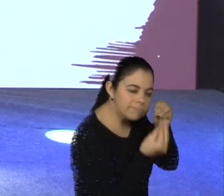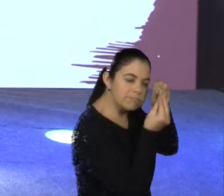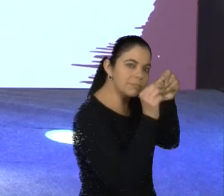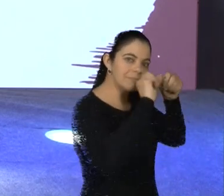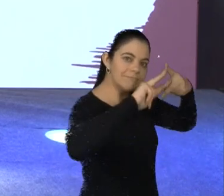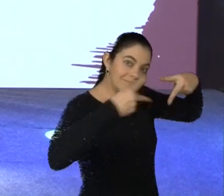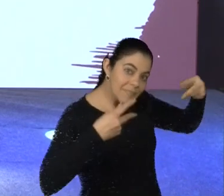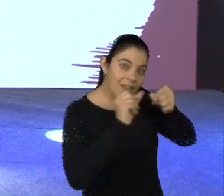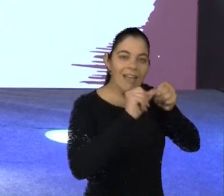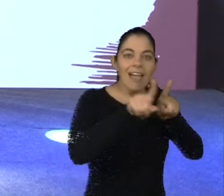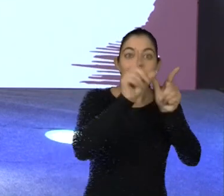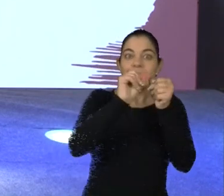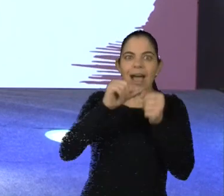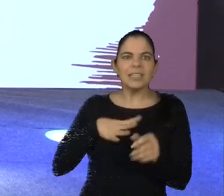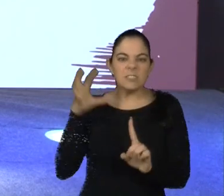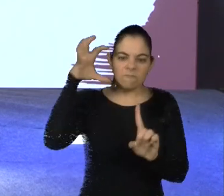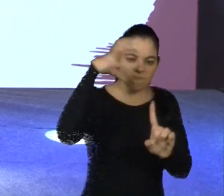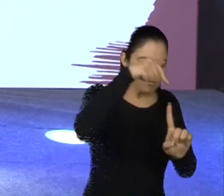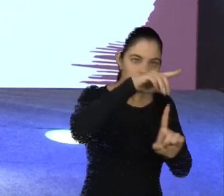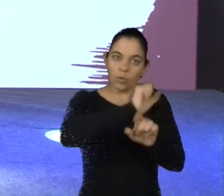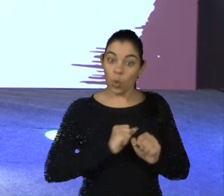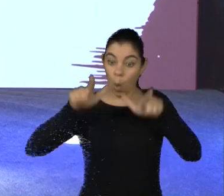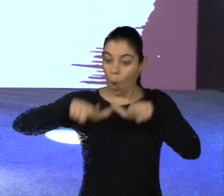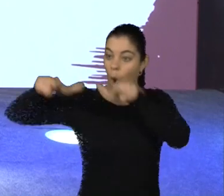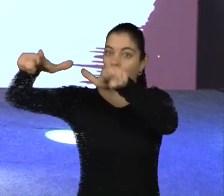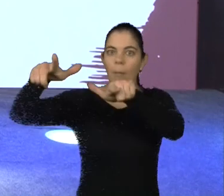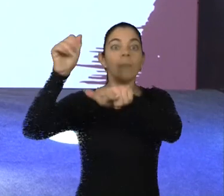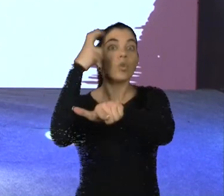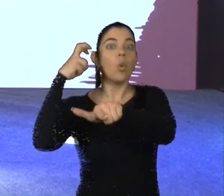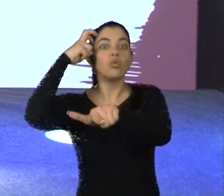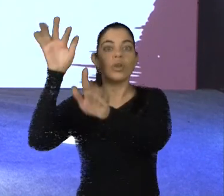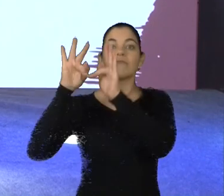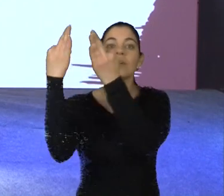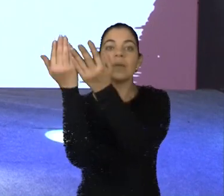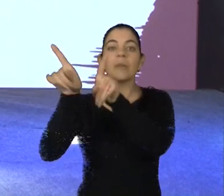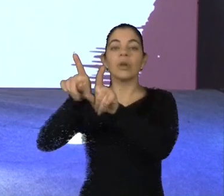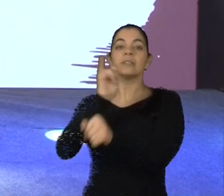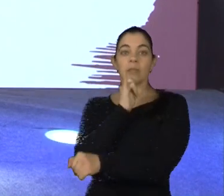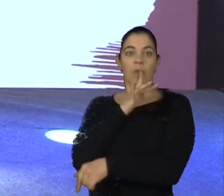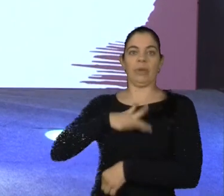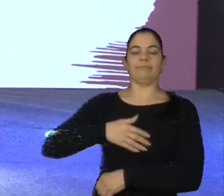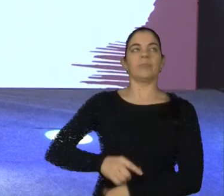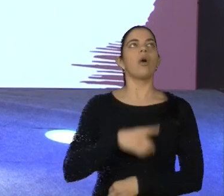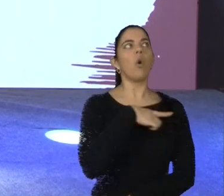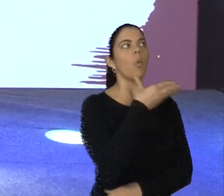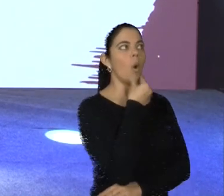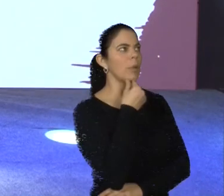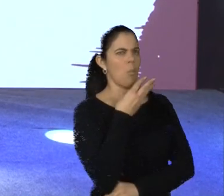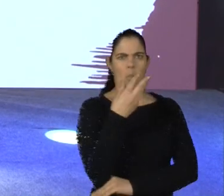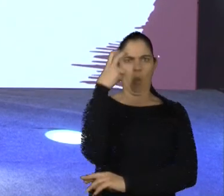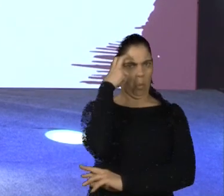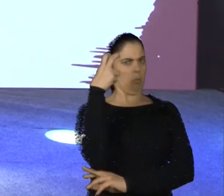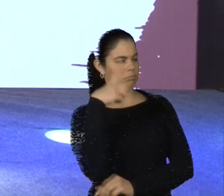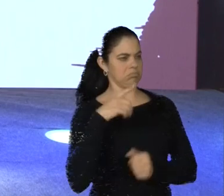geração, mais a interferência do ambiente. Por exemplo, um garoto pode ser muito inteligente porque